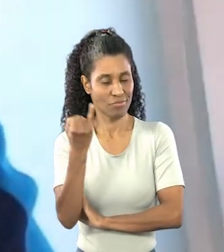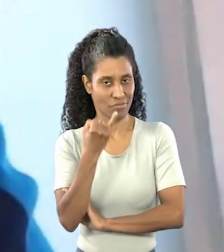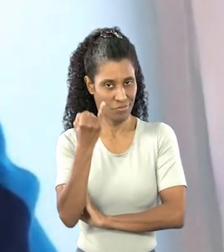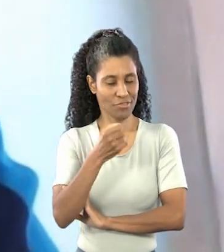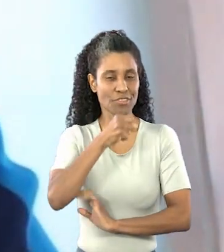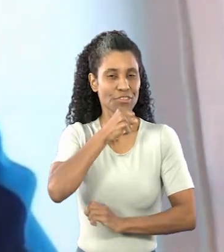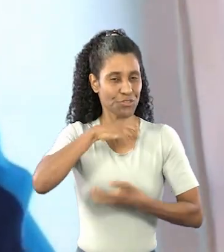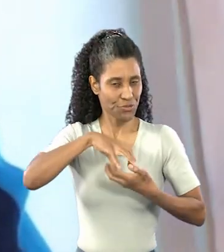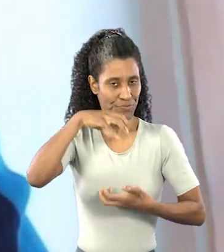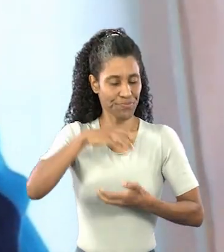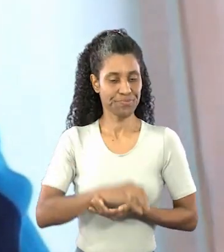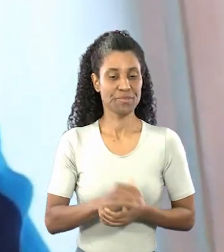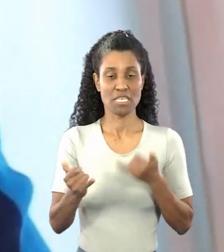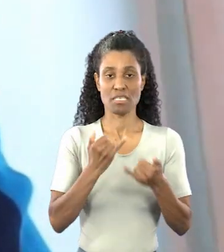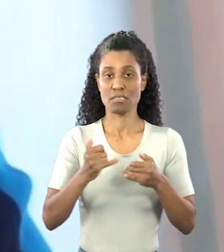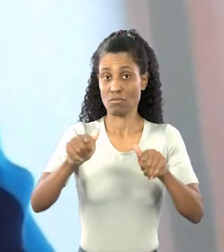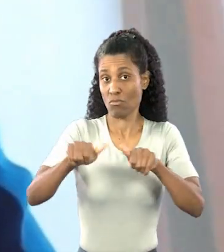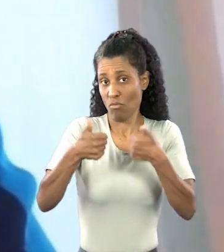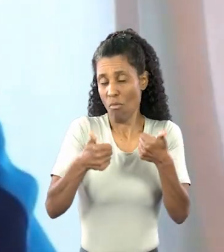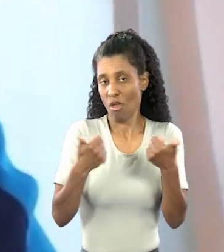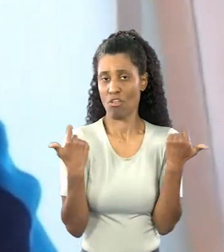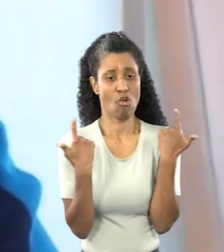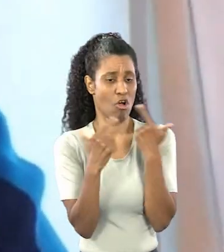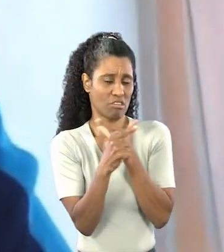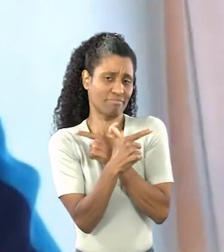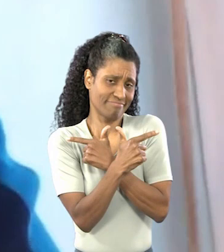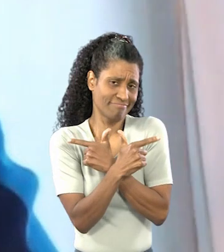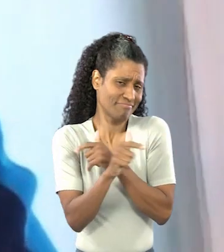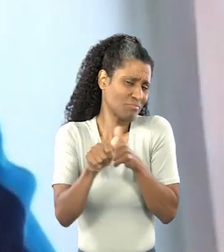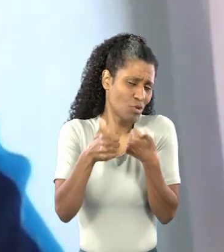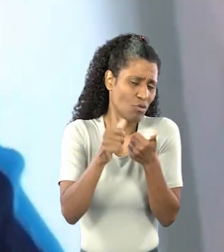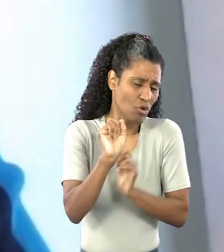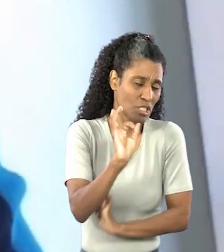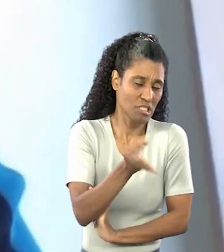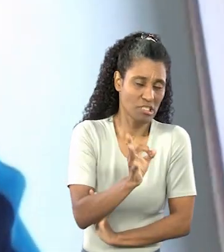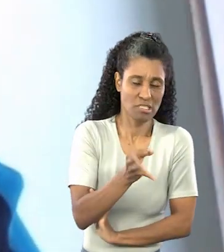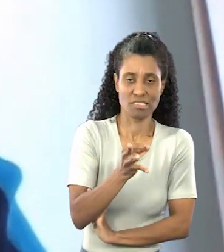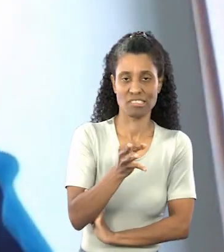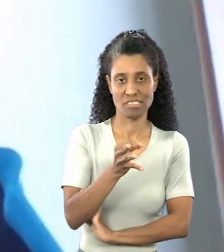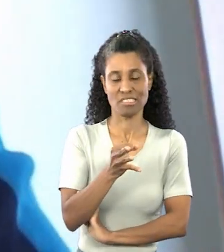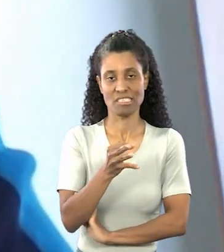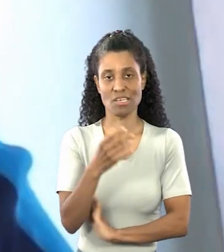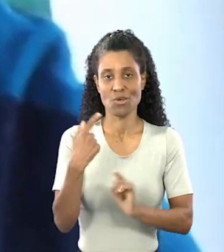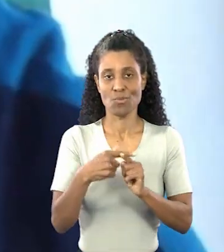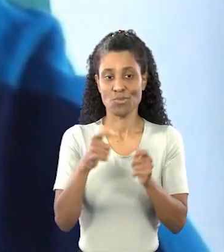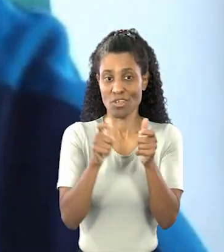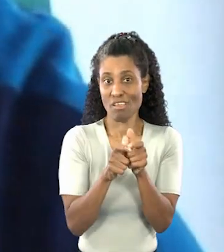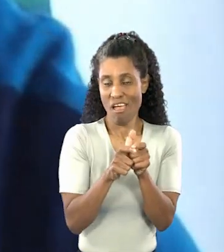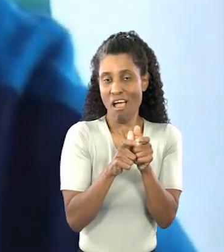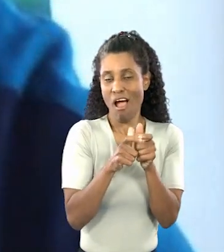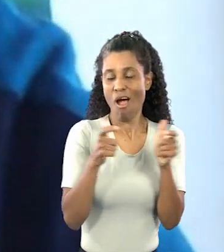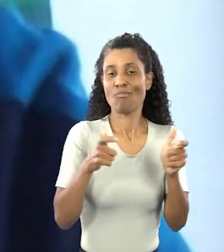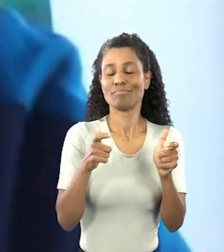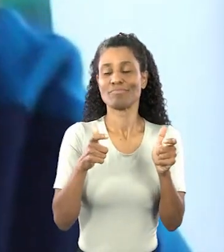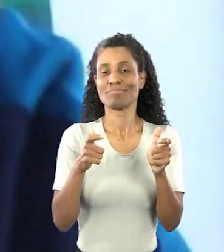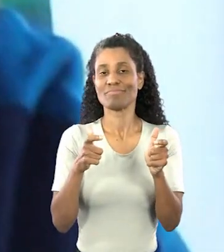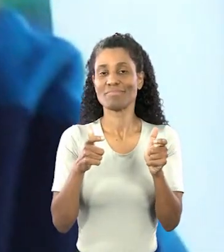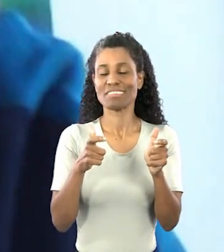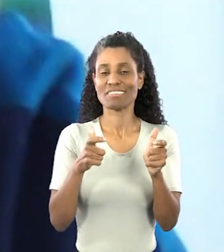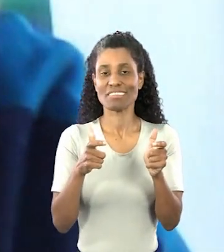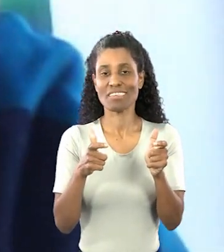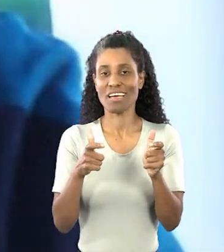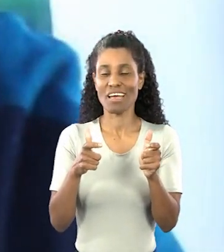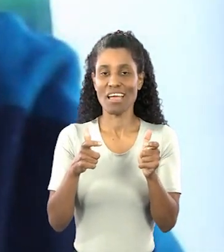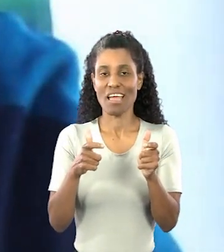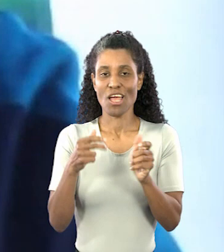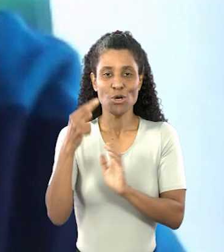são importantes para o idoso. Por exemplo, ele melhora o bom humor, já está constatado, aumenta os níveis